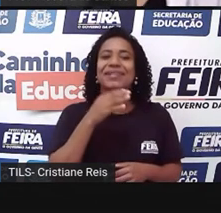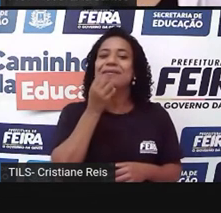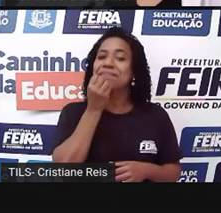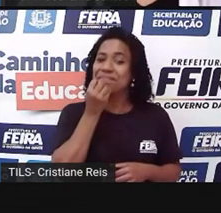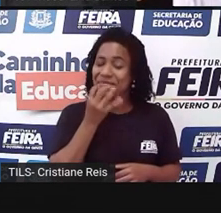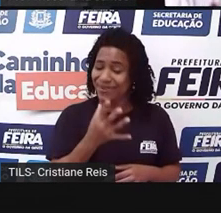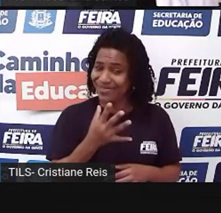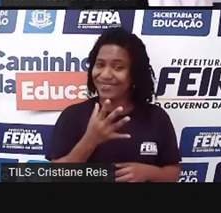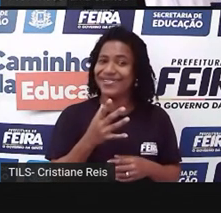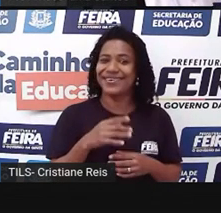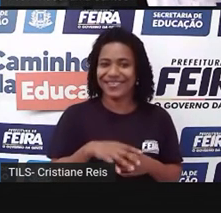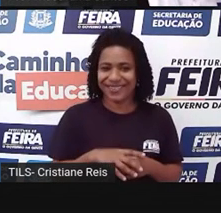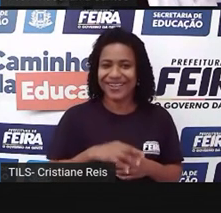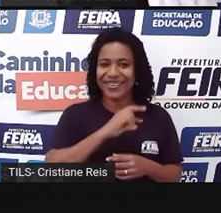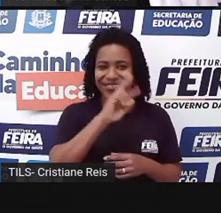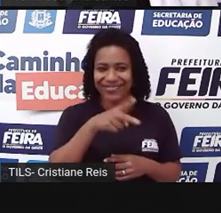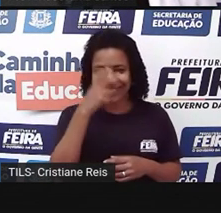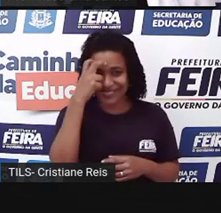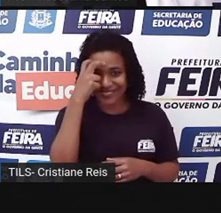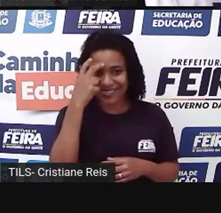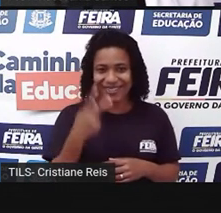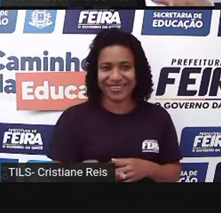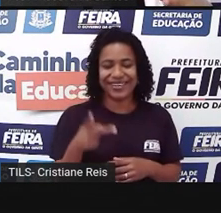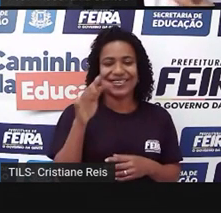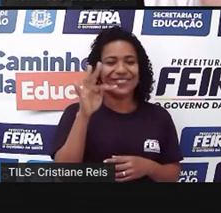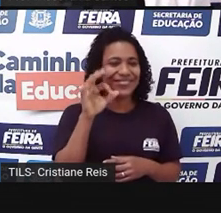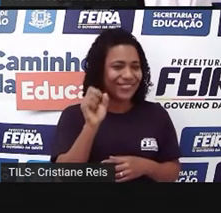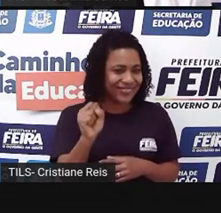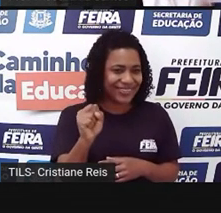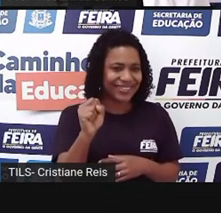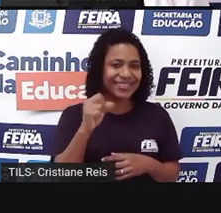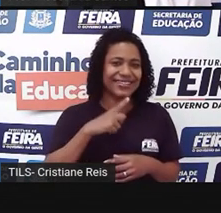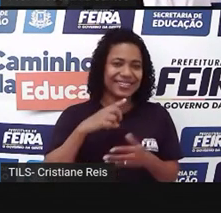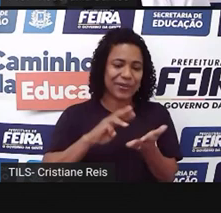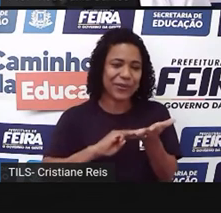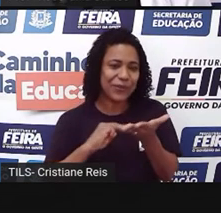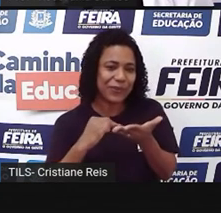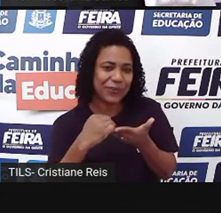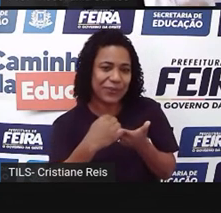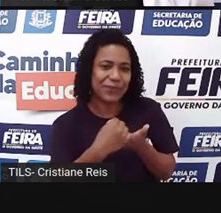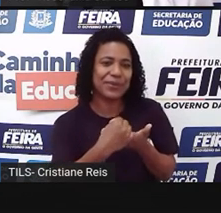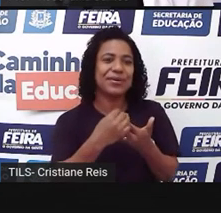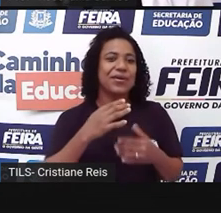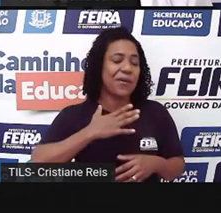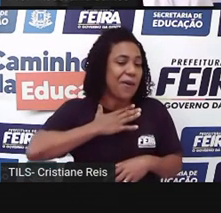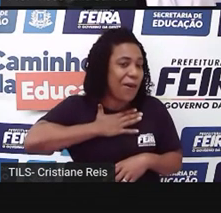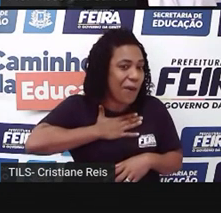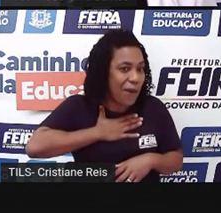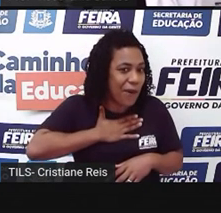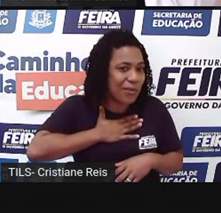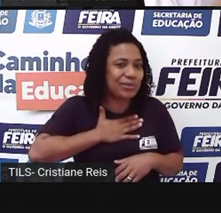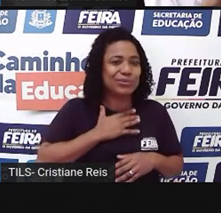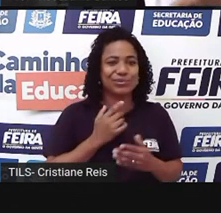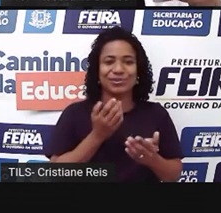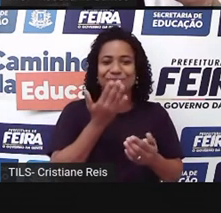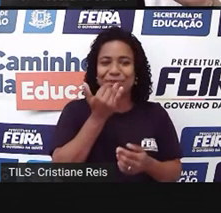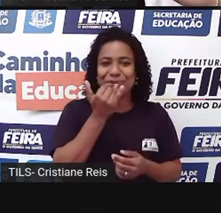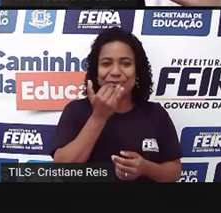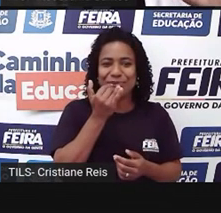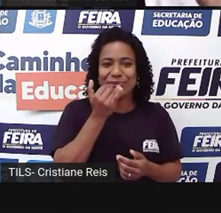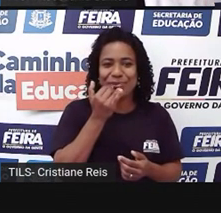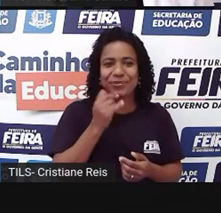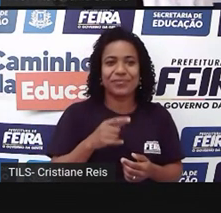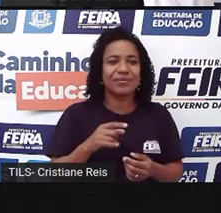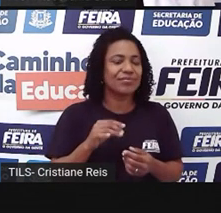faz parte dessa cultura de feira nordestina que tem a parte da banca das pimentas. A Pro gosta muito de pimenta. E aí, quando chega